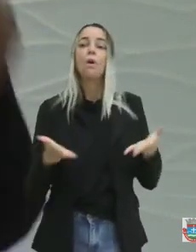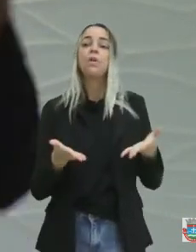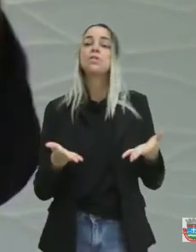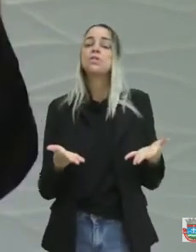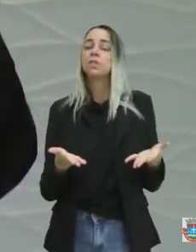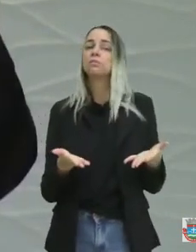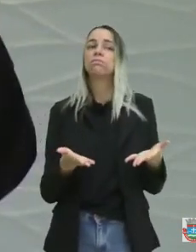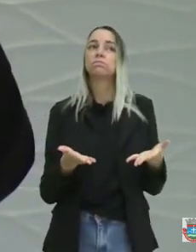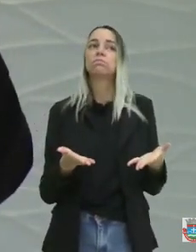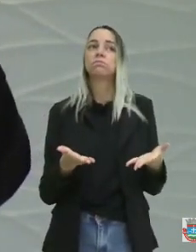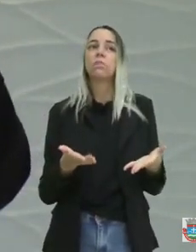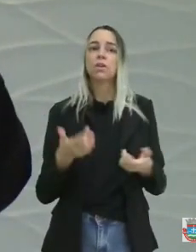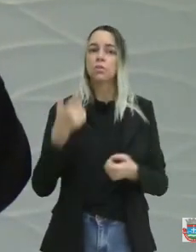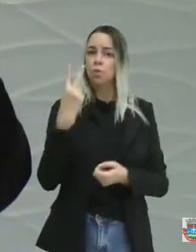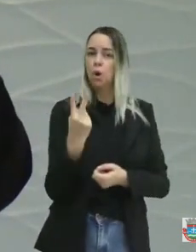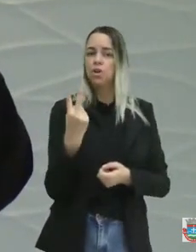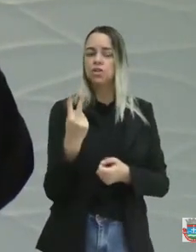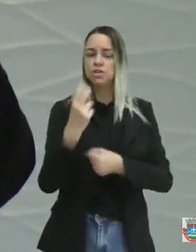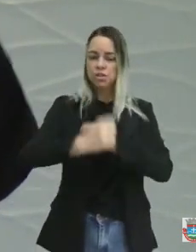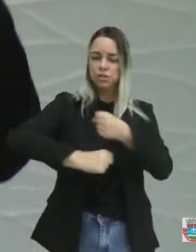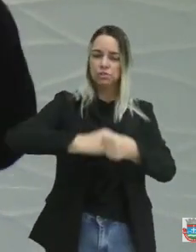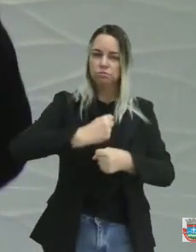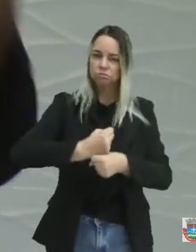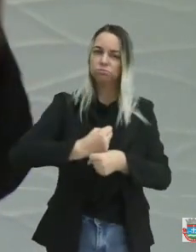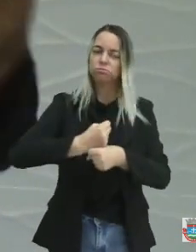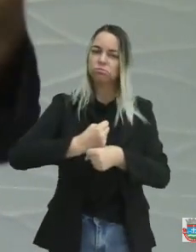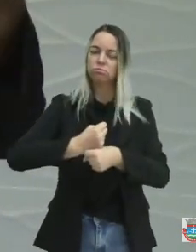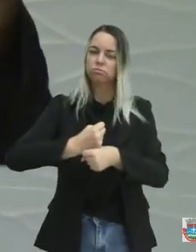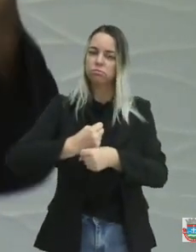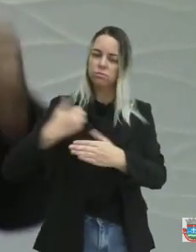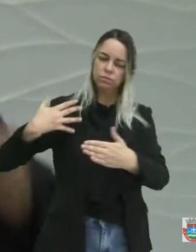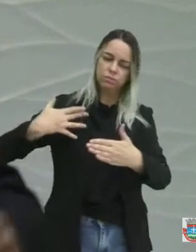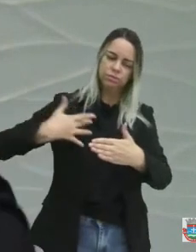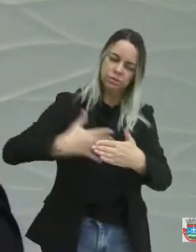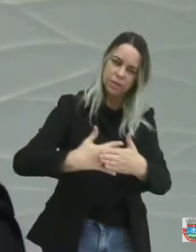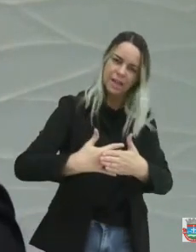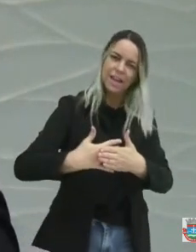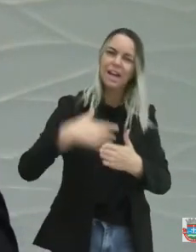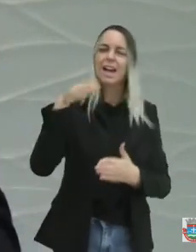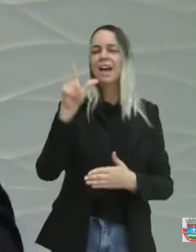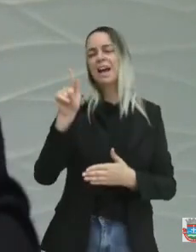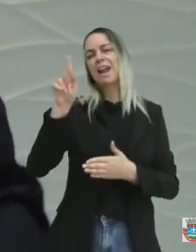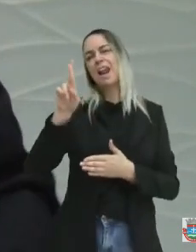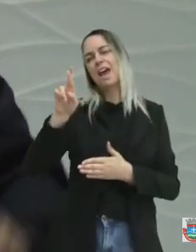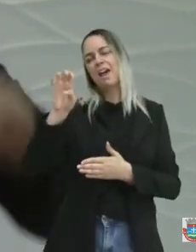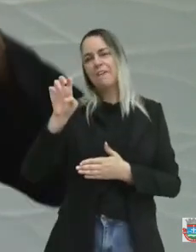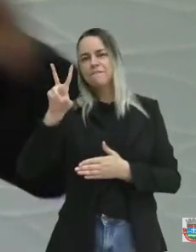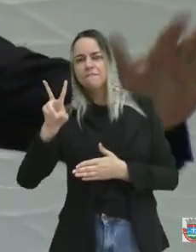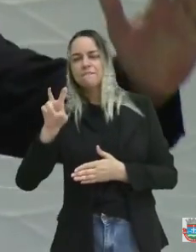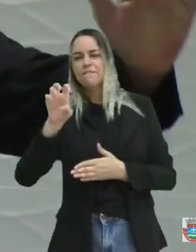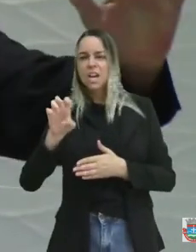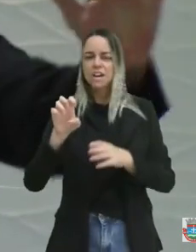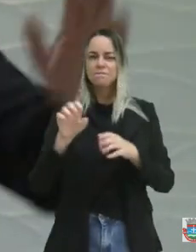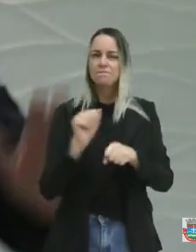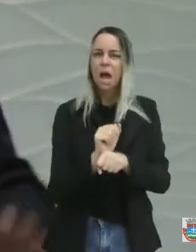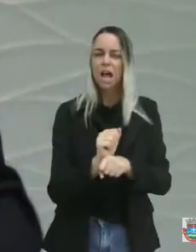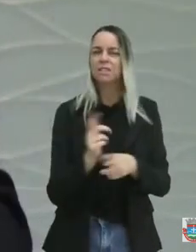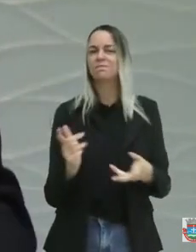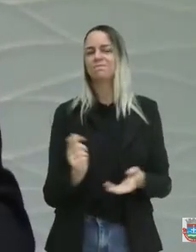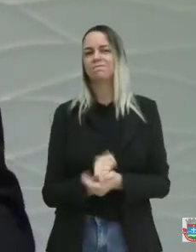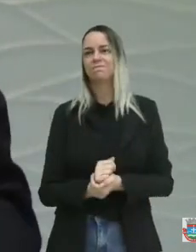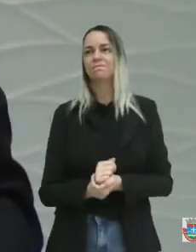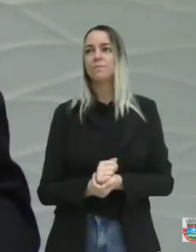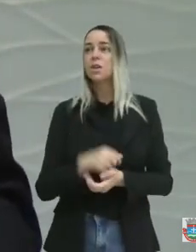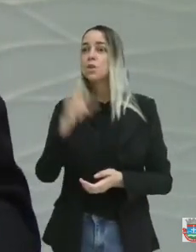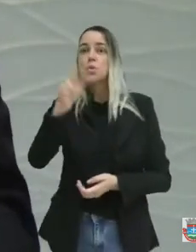dois anos de mandato, duas greves dos professores efetivos. Mais de 13 anos sem ver uma greve em São